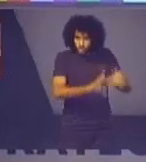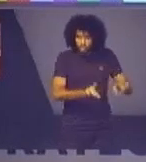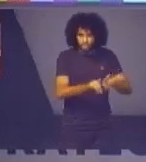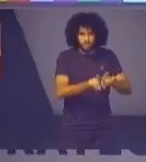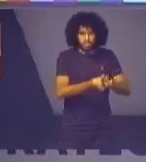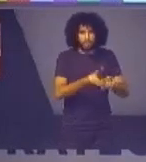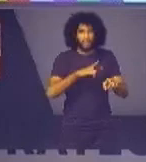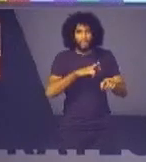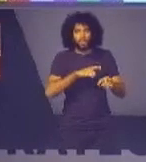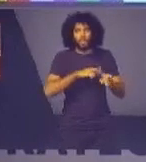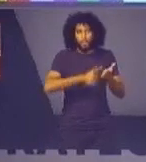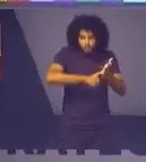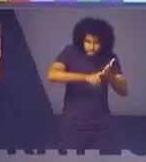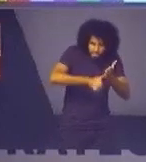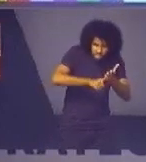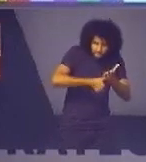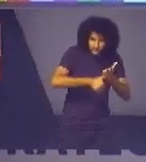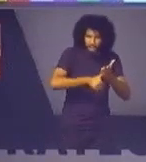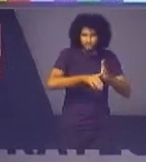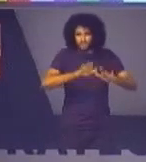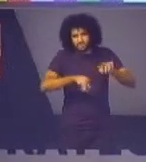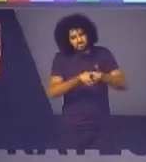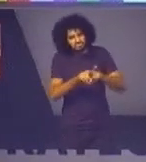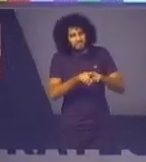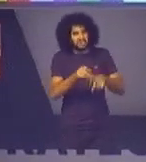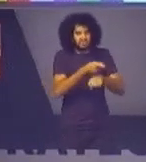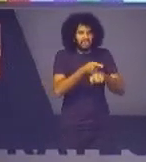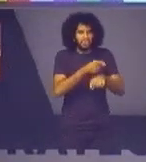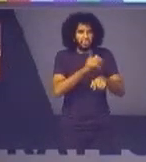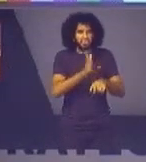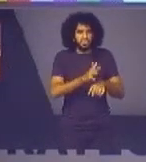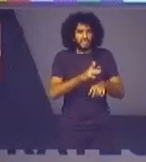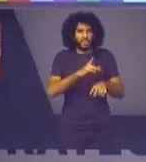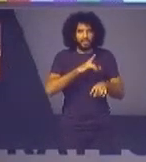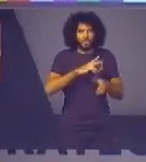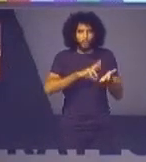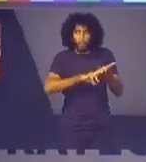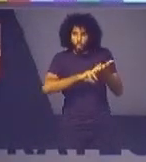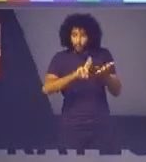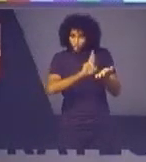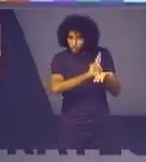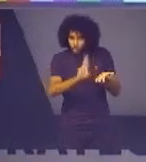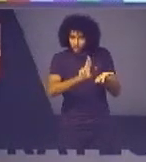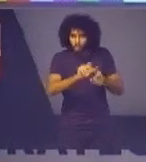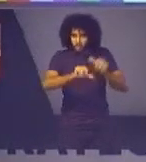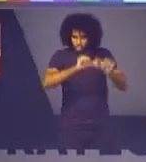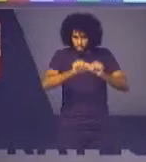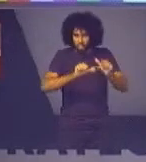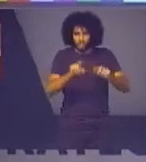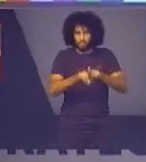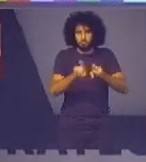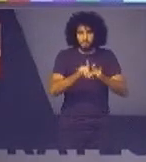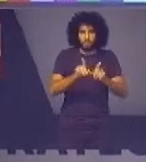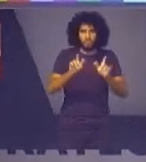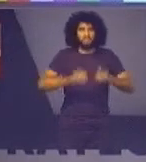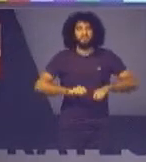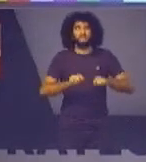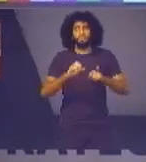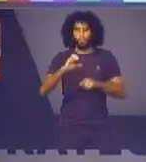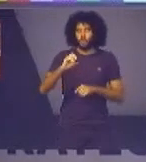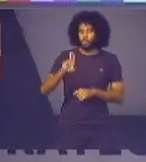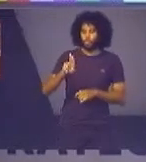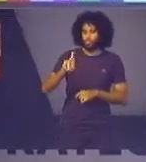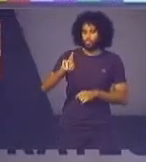uma carteira de identidade muitas vezes ela já vai buscar a retificação do nome muitas vezes ela já leva para fazer a curatela